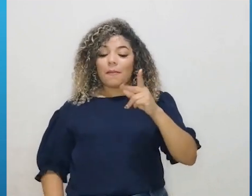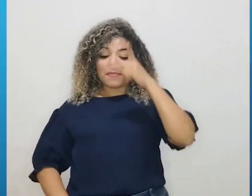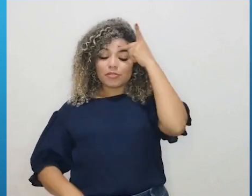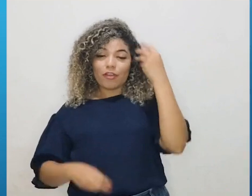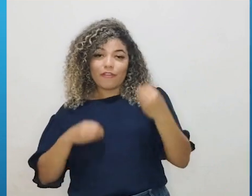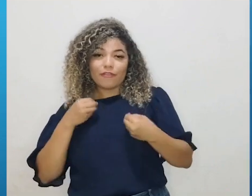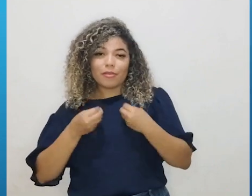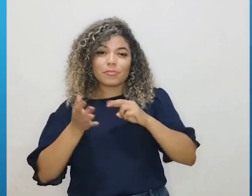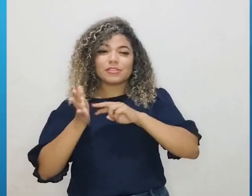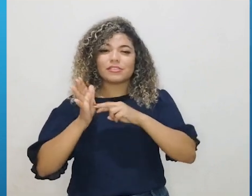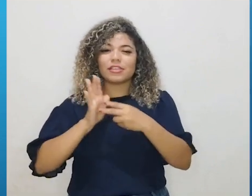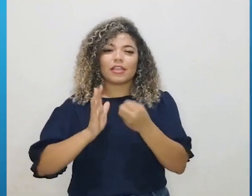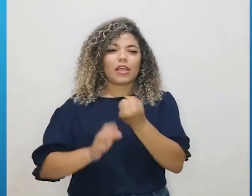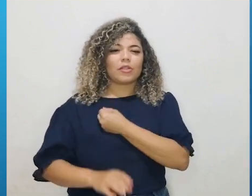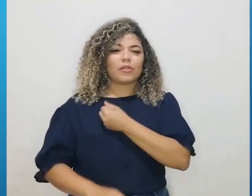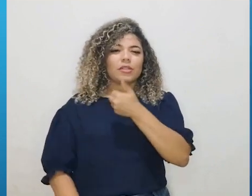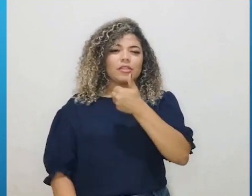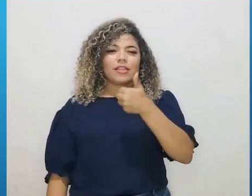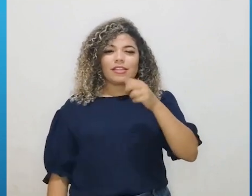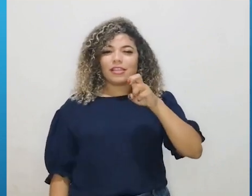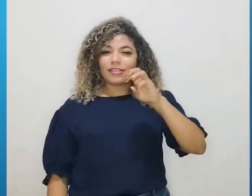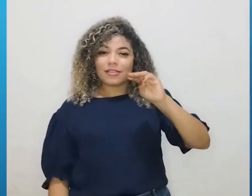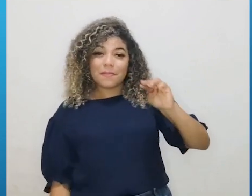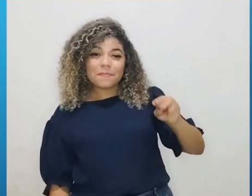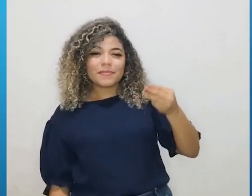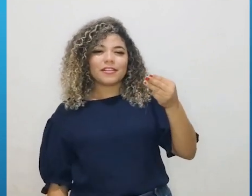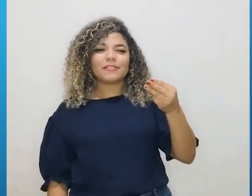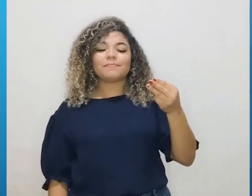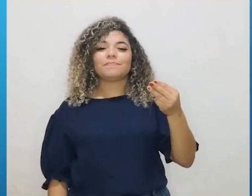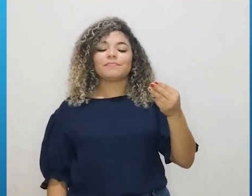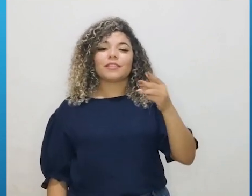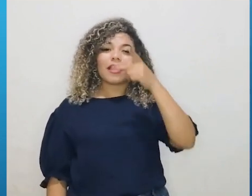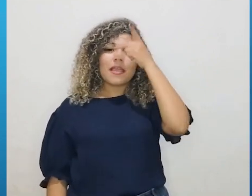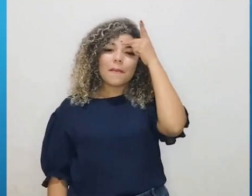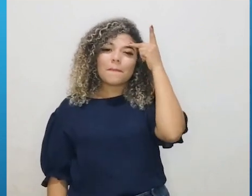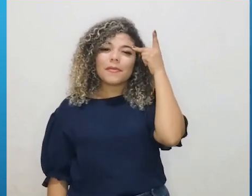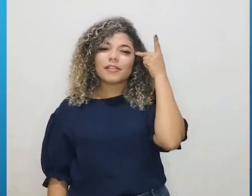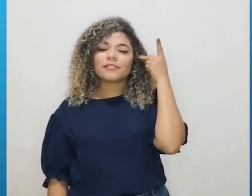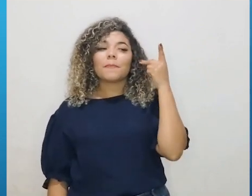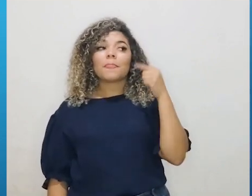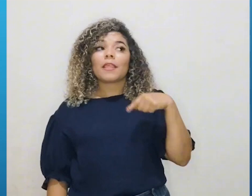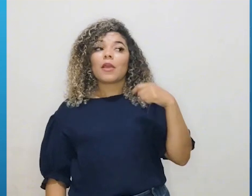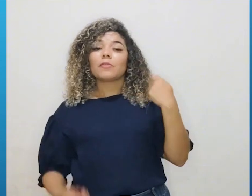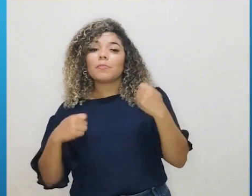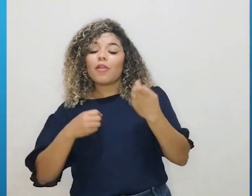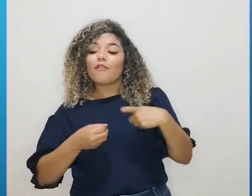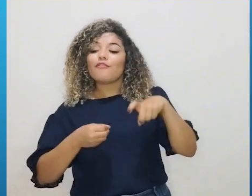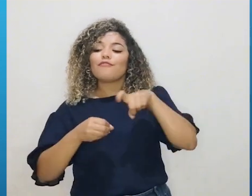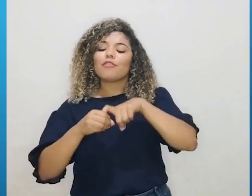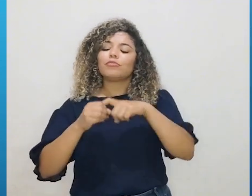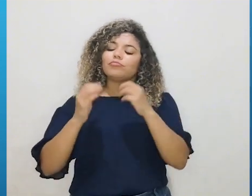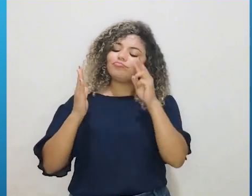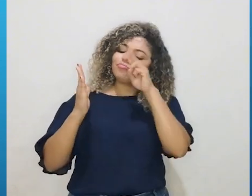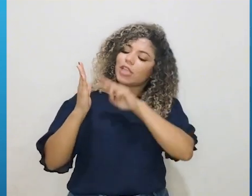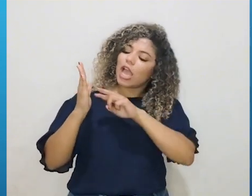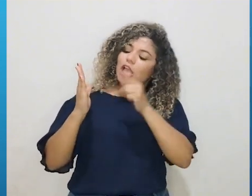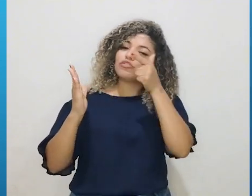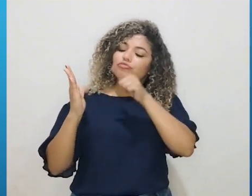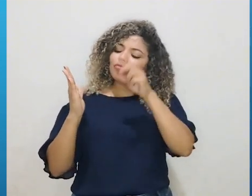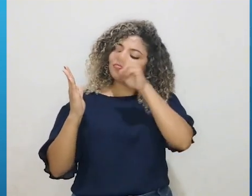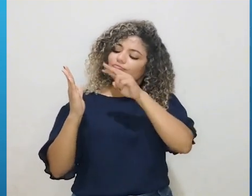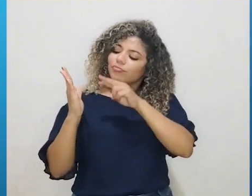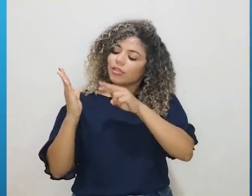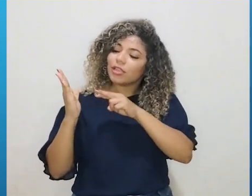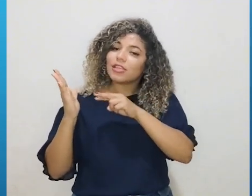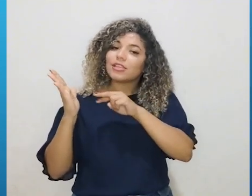representa o número 115,6 milhões de pessoas. E aí você tem que voltar no início, né? Porque ele fala que